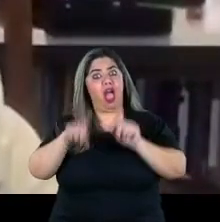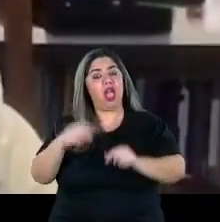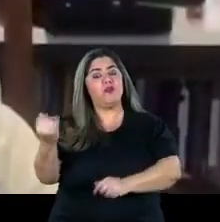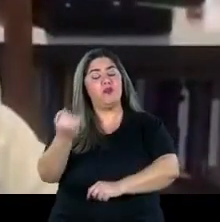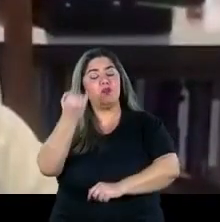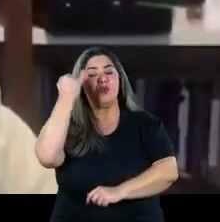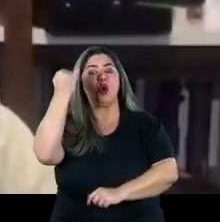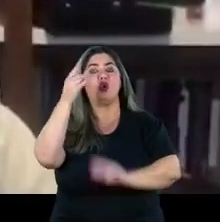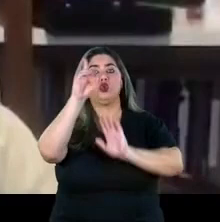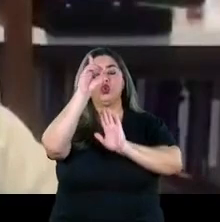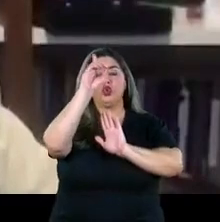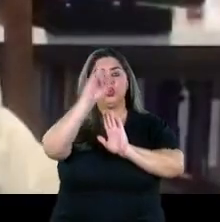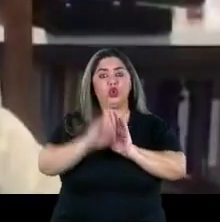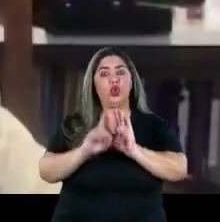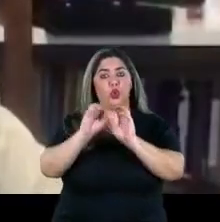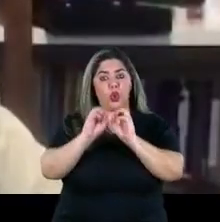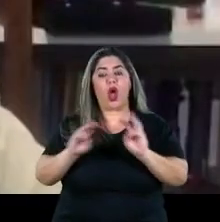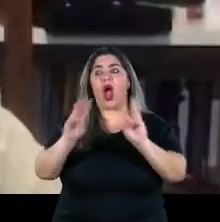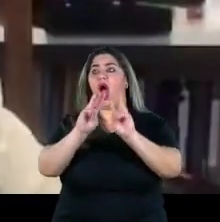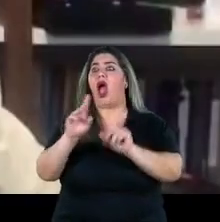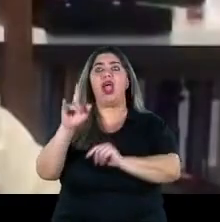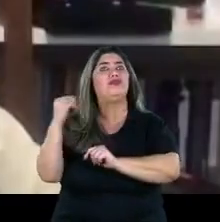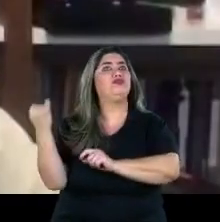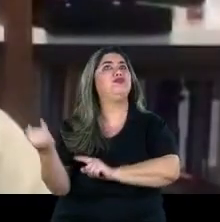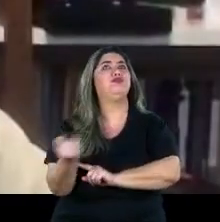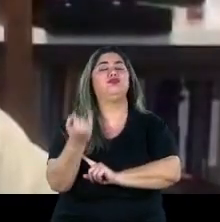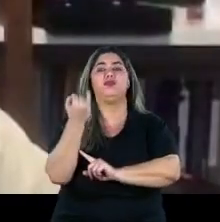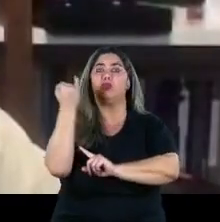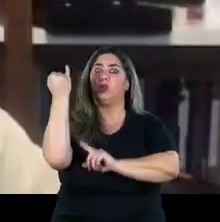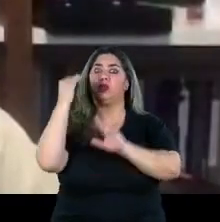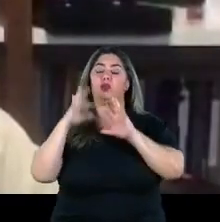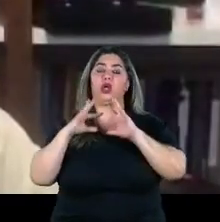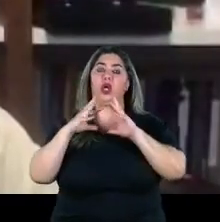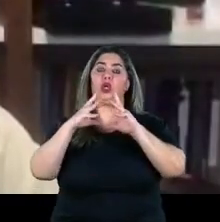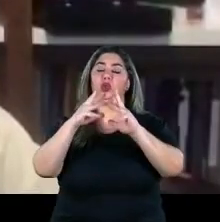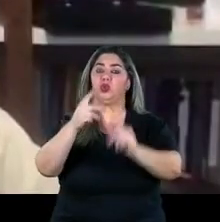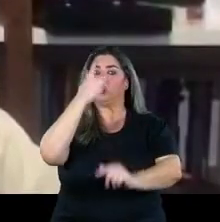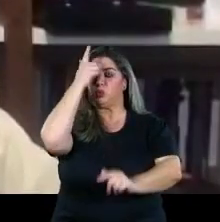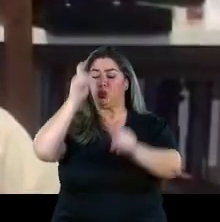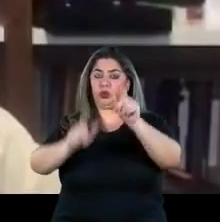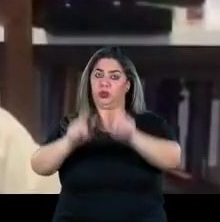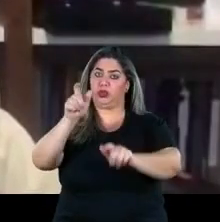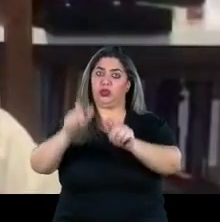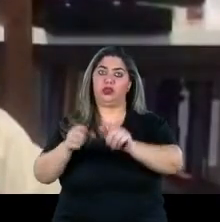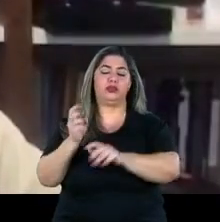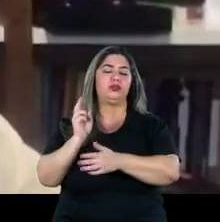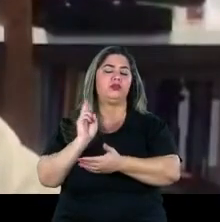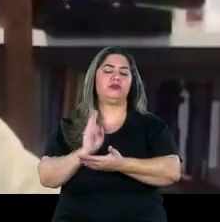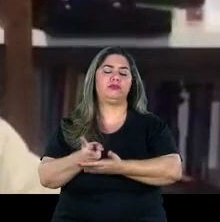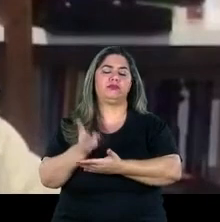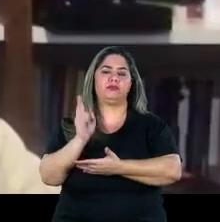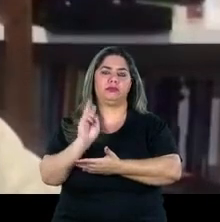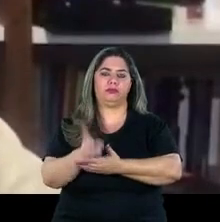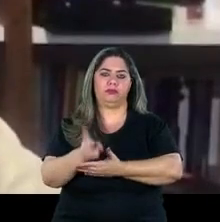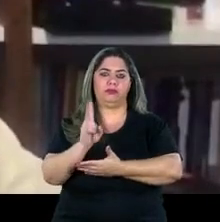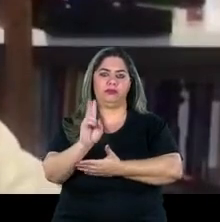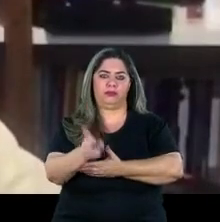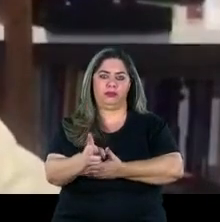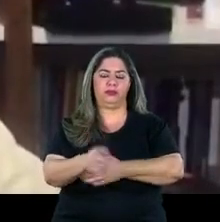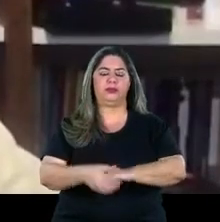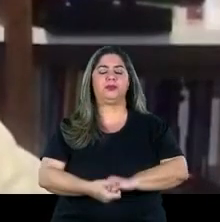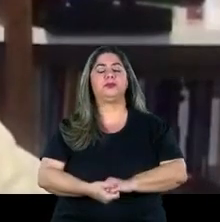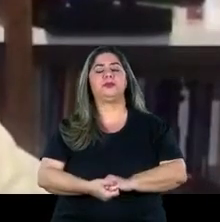direitos humanos são vitais fundamentais pra todos sempre sempre sempre então